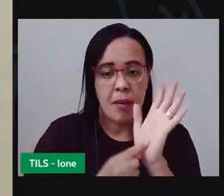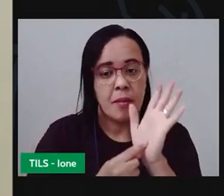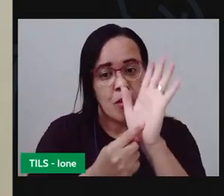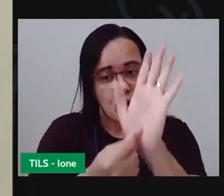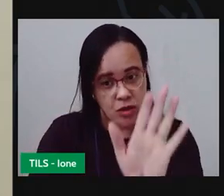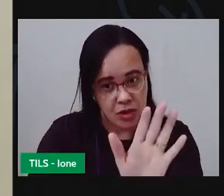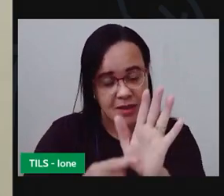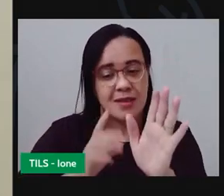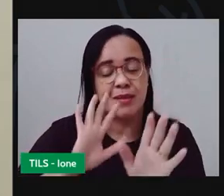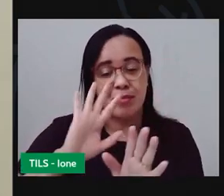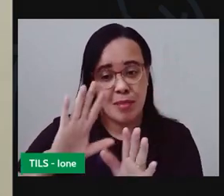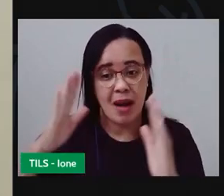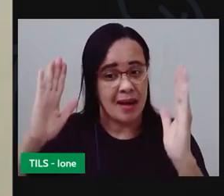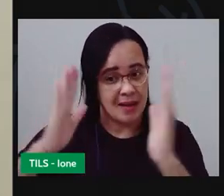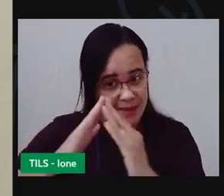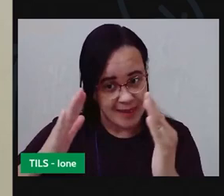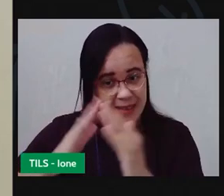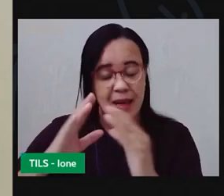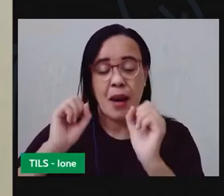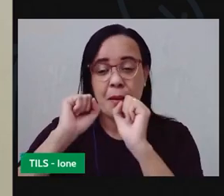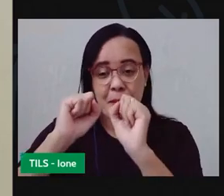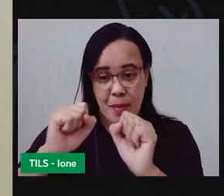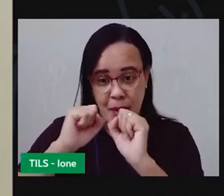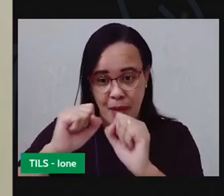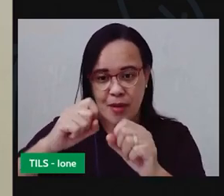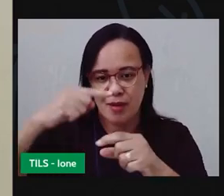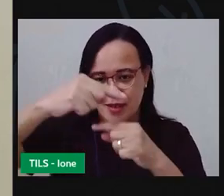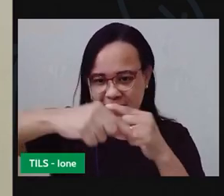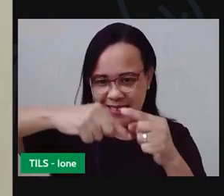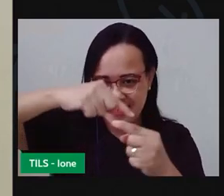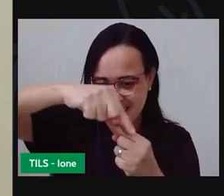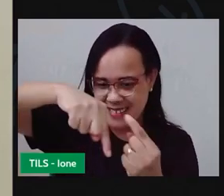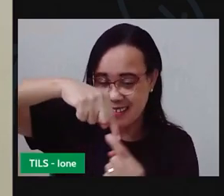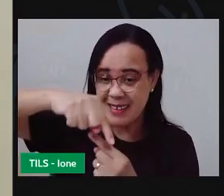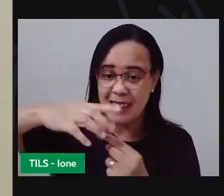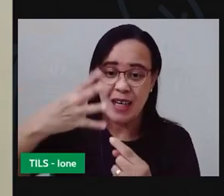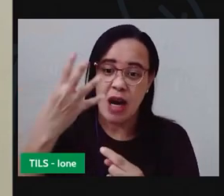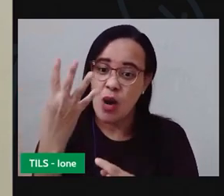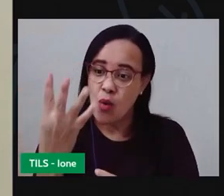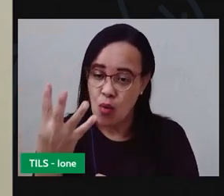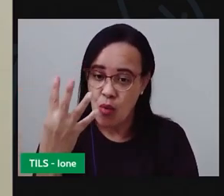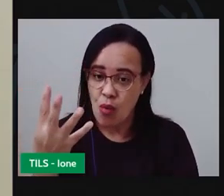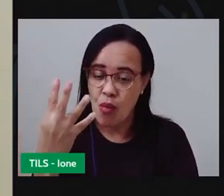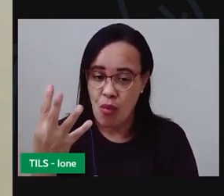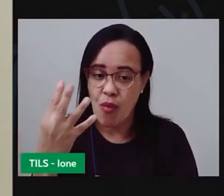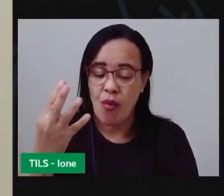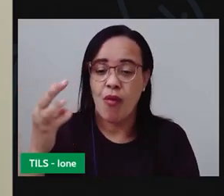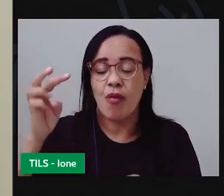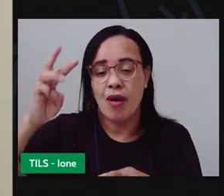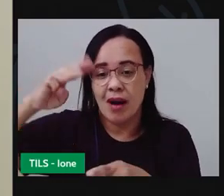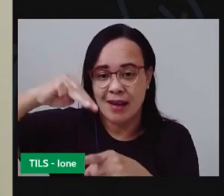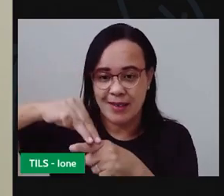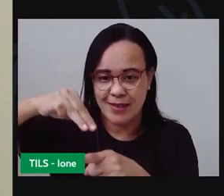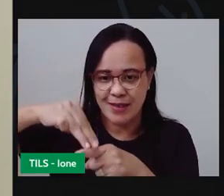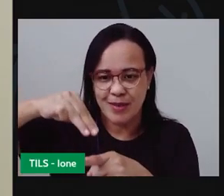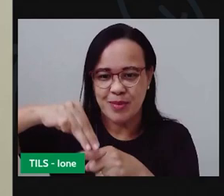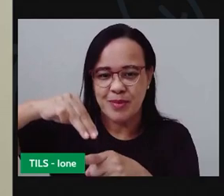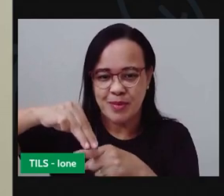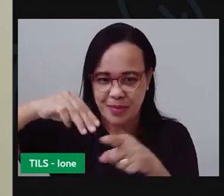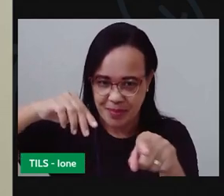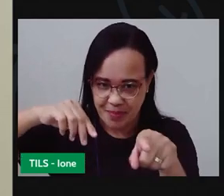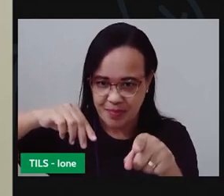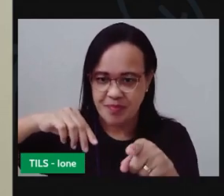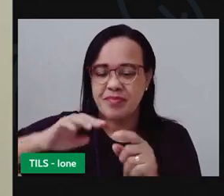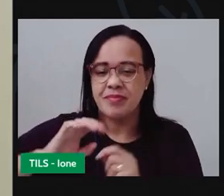aí na sua casa você vai forrar todas elas com fita adesiva que é para